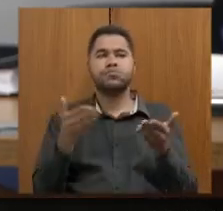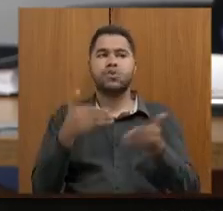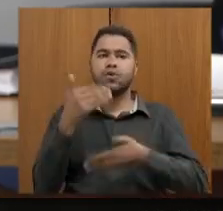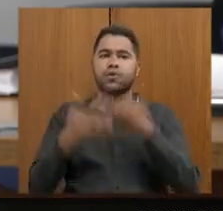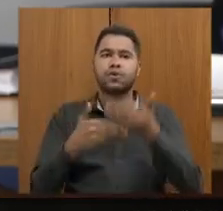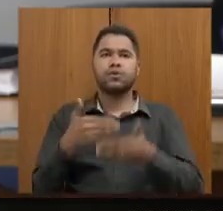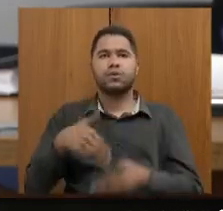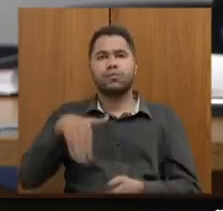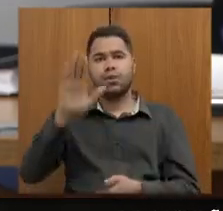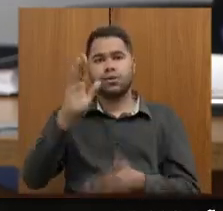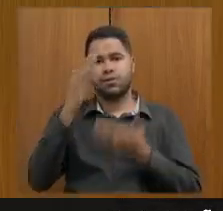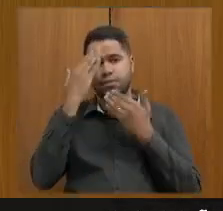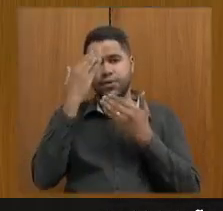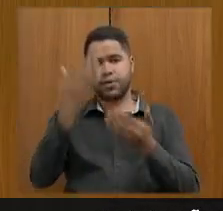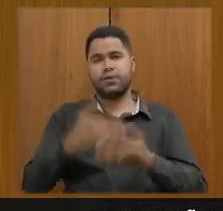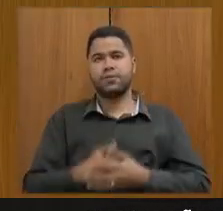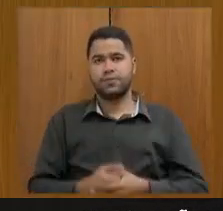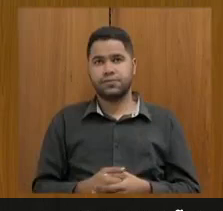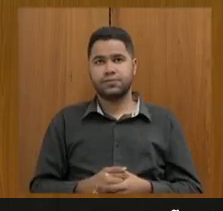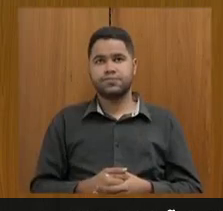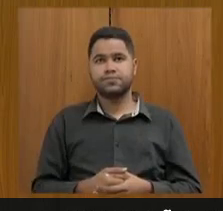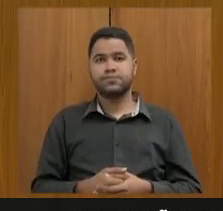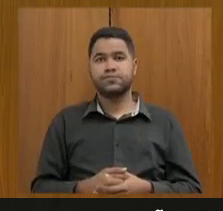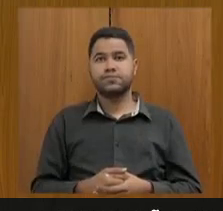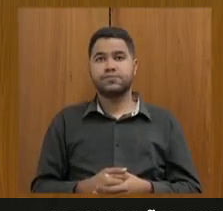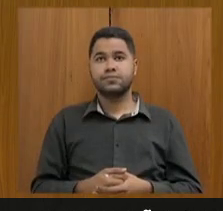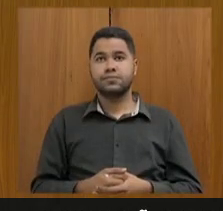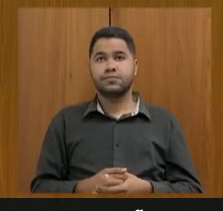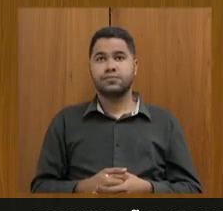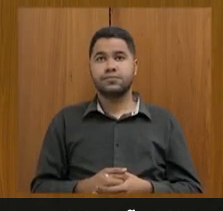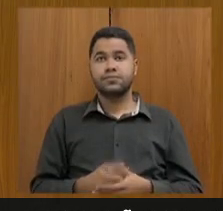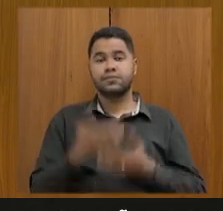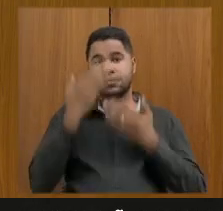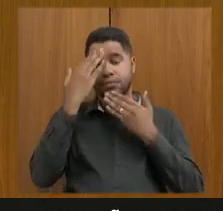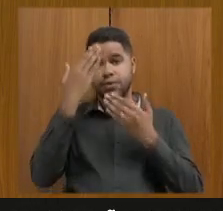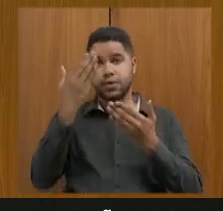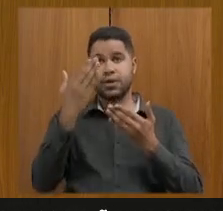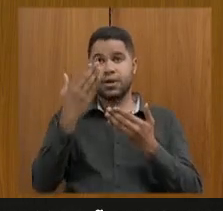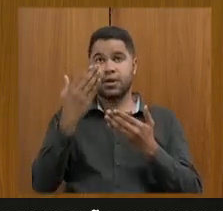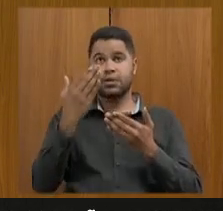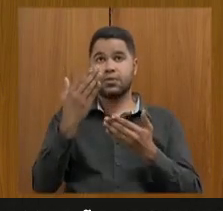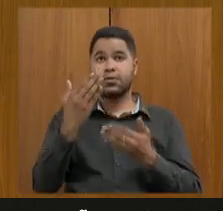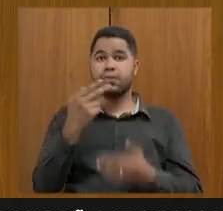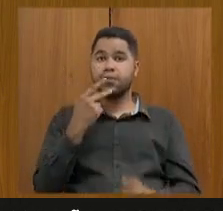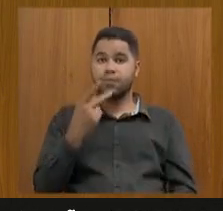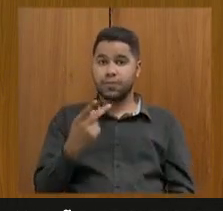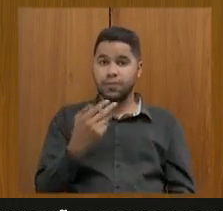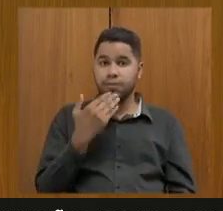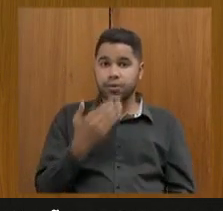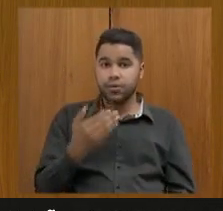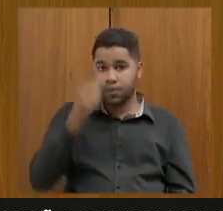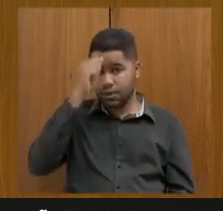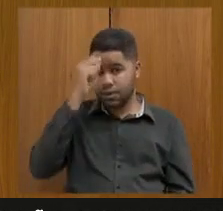evoluções obrigada obrigada deputada Laura Luciano só pediu a palavra deputada Ana Paula